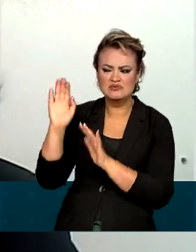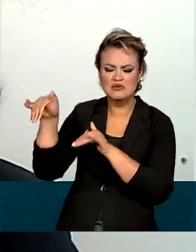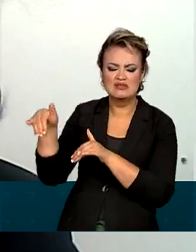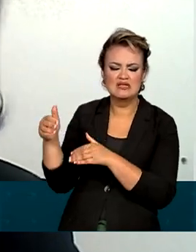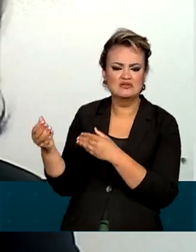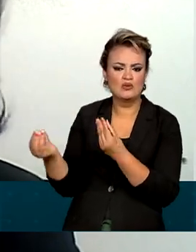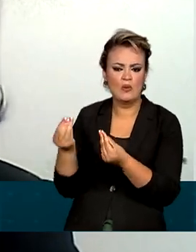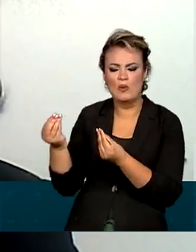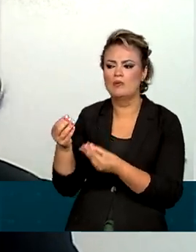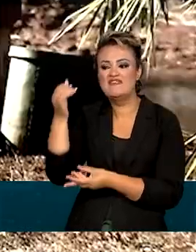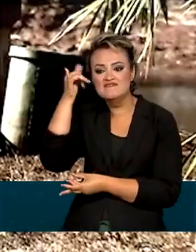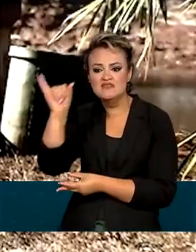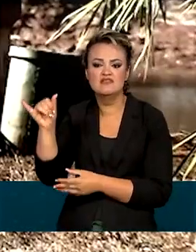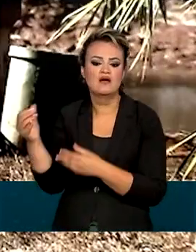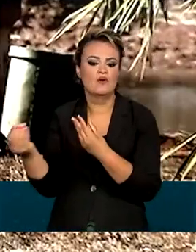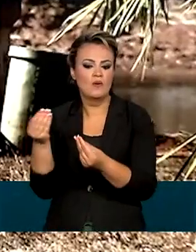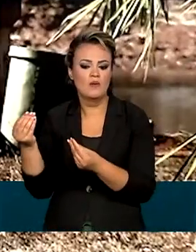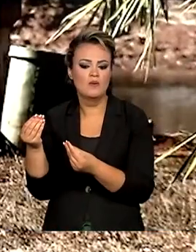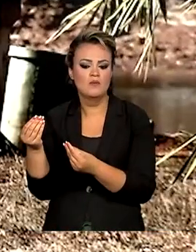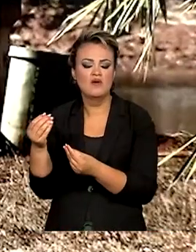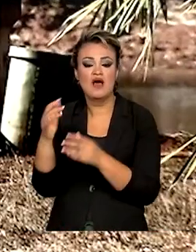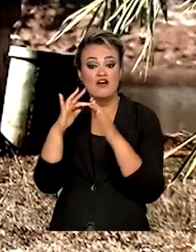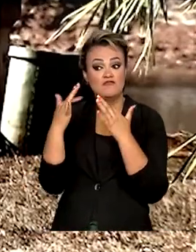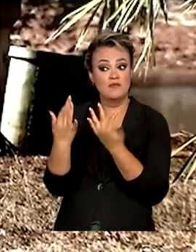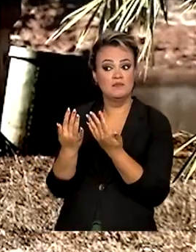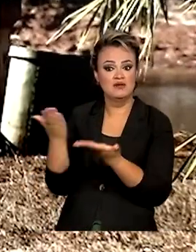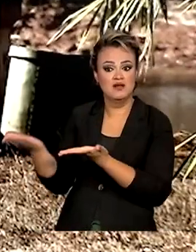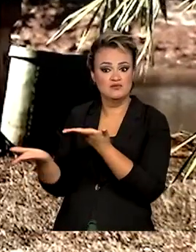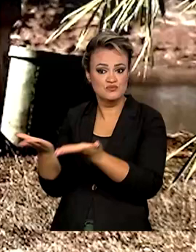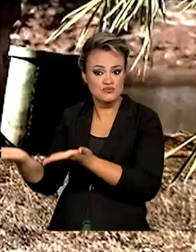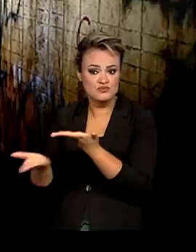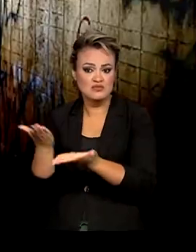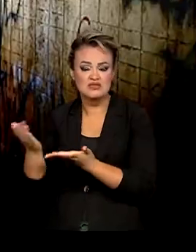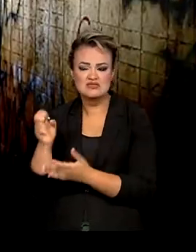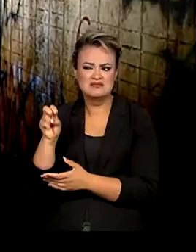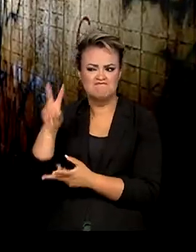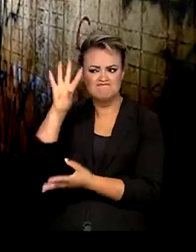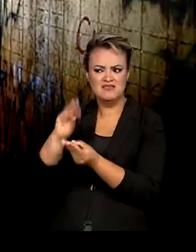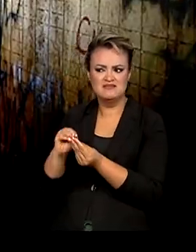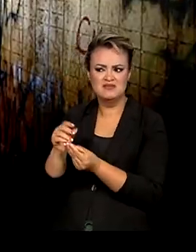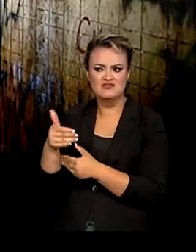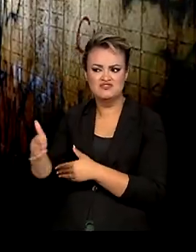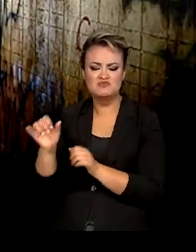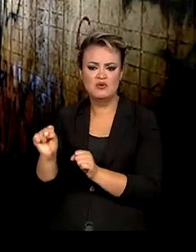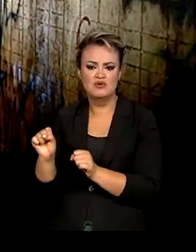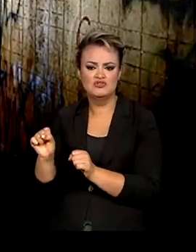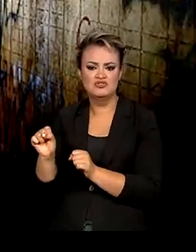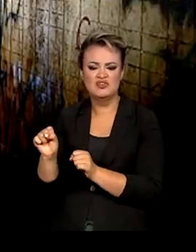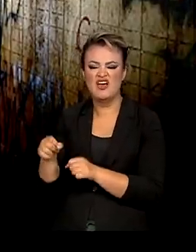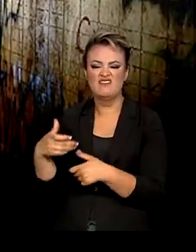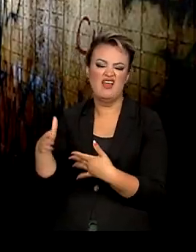a prevenção, o preparo da família diante de uma situação dessa, não relativizar.